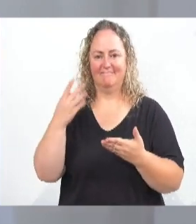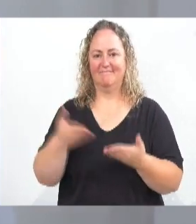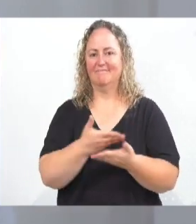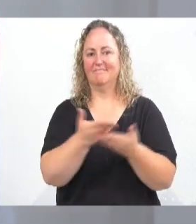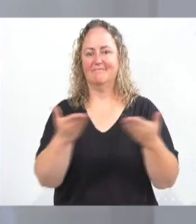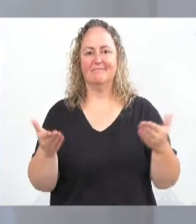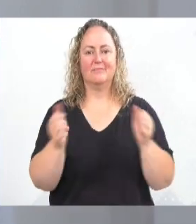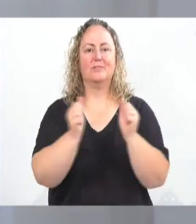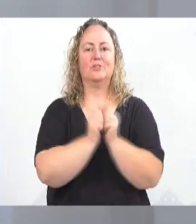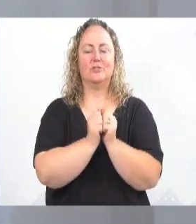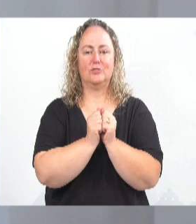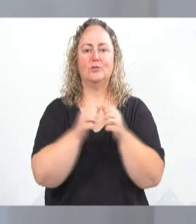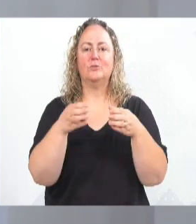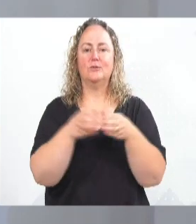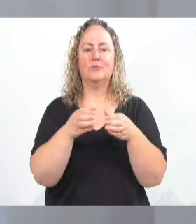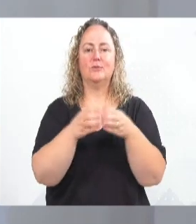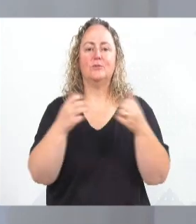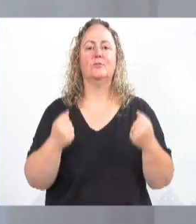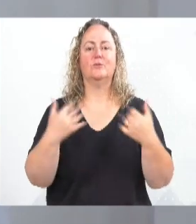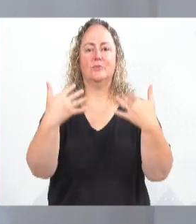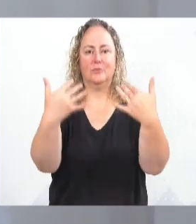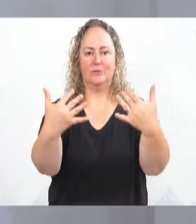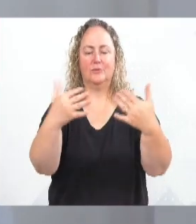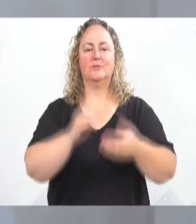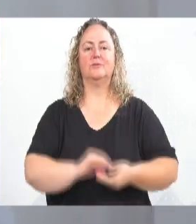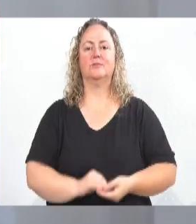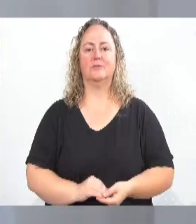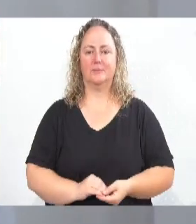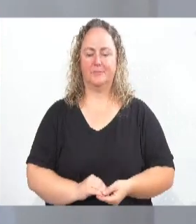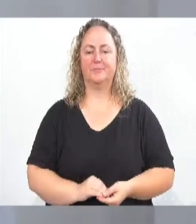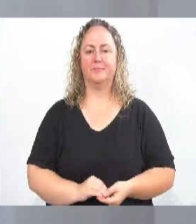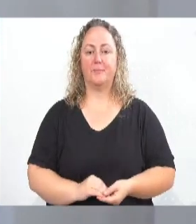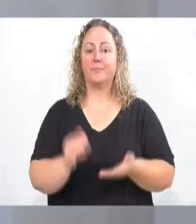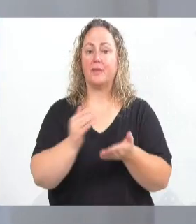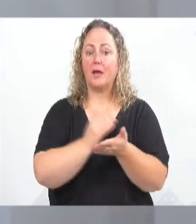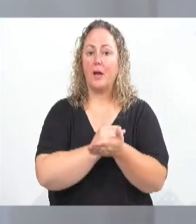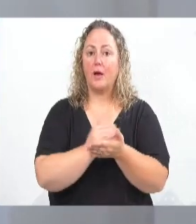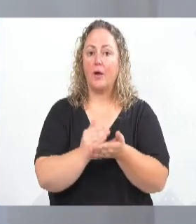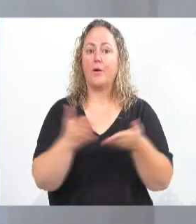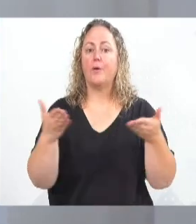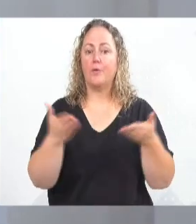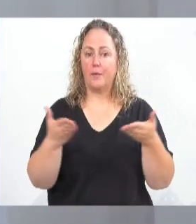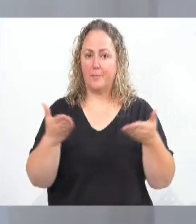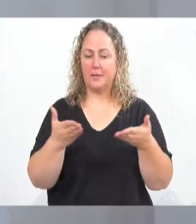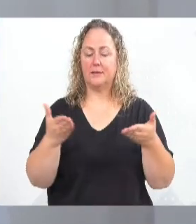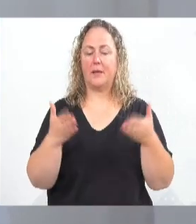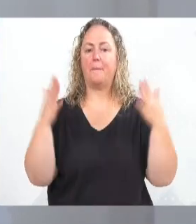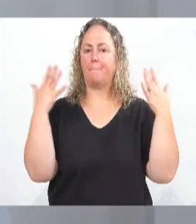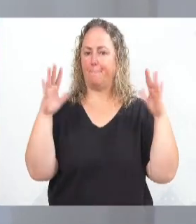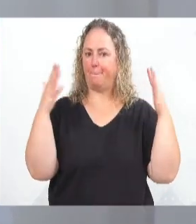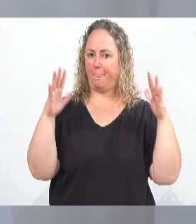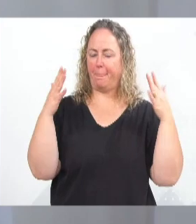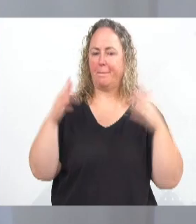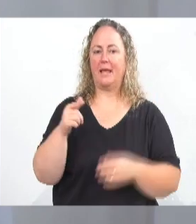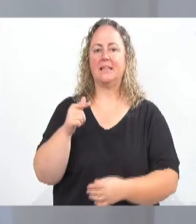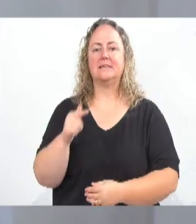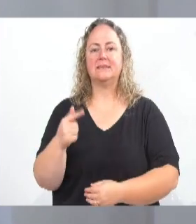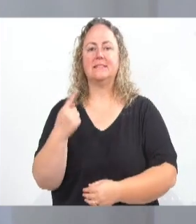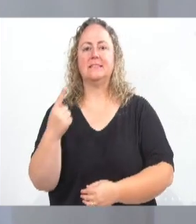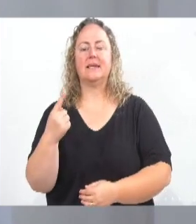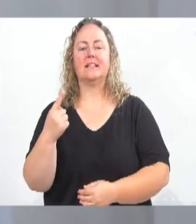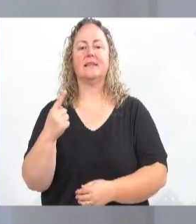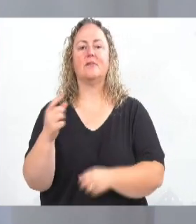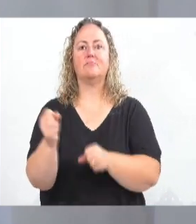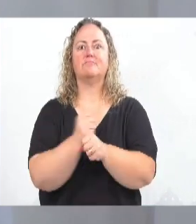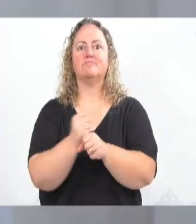pessoal que está aqui na plateia. Quero iniciar o meu pronunciamento nas comemorações de 71 anos